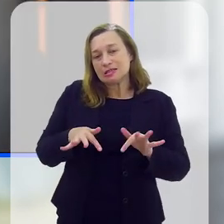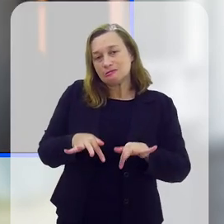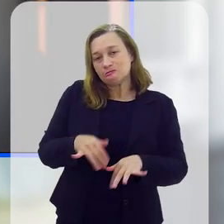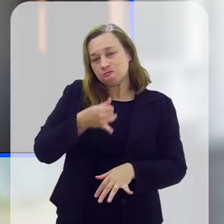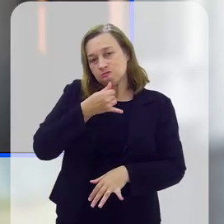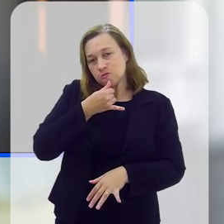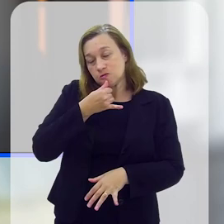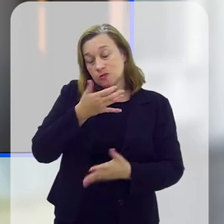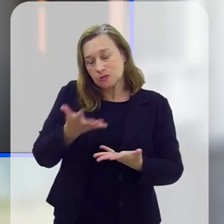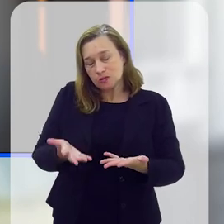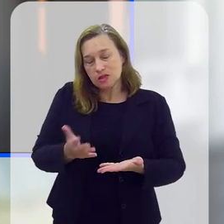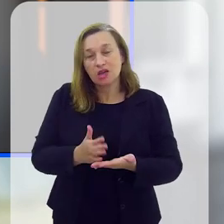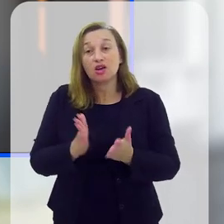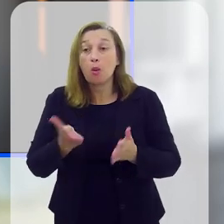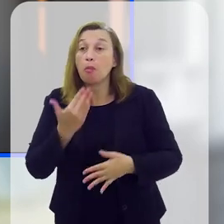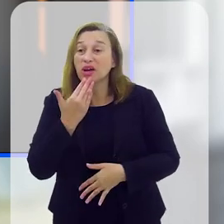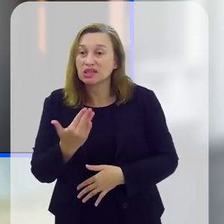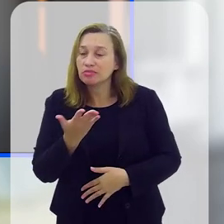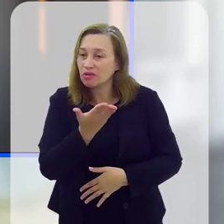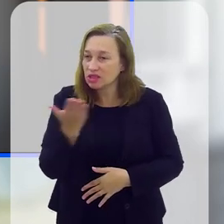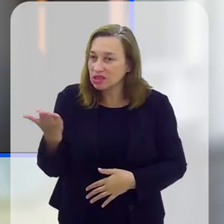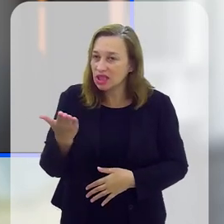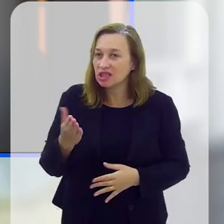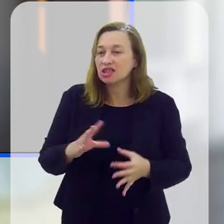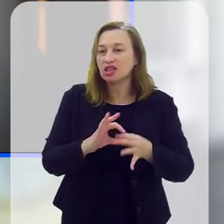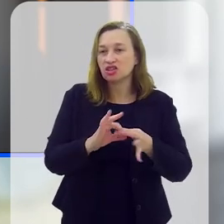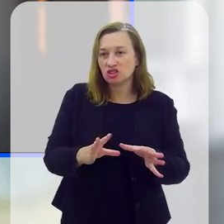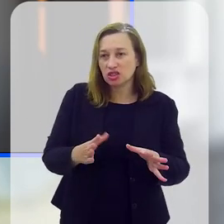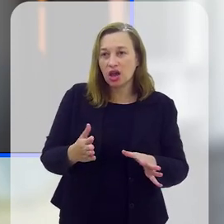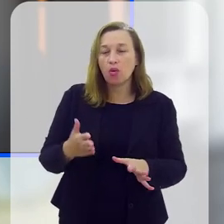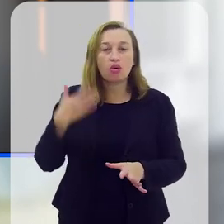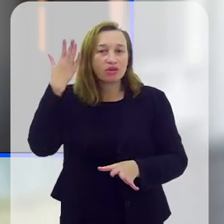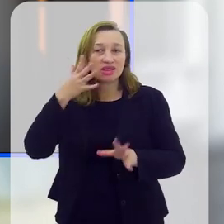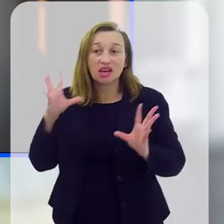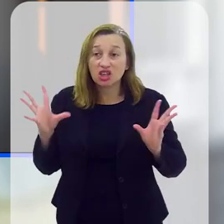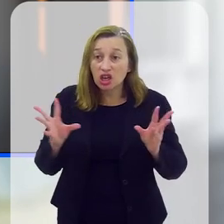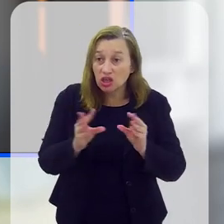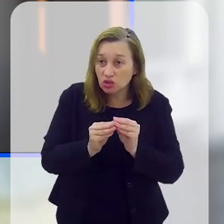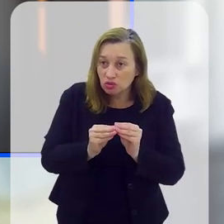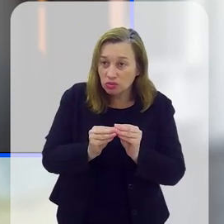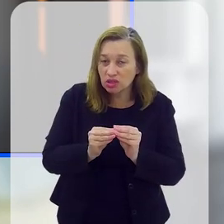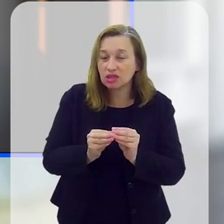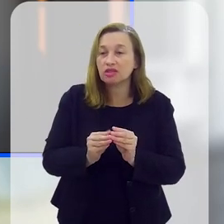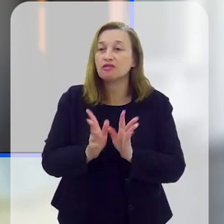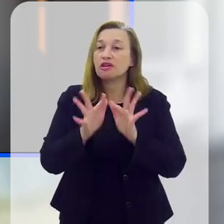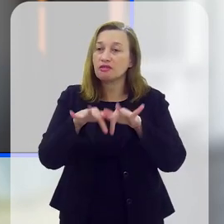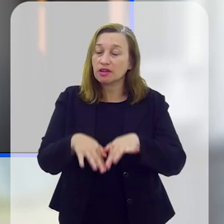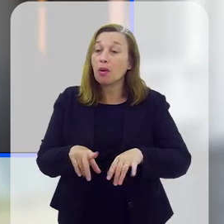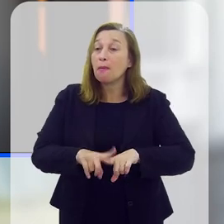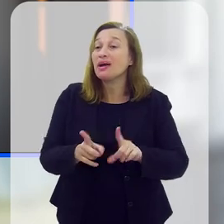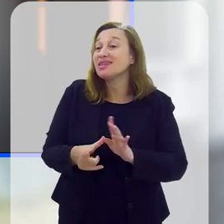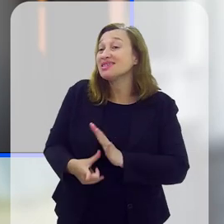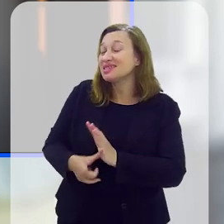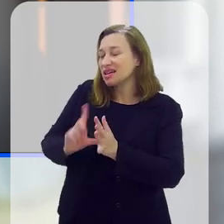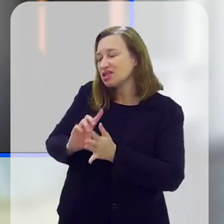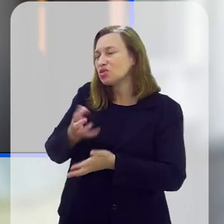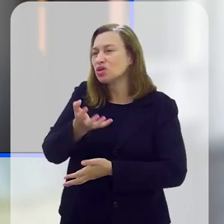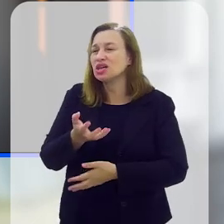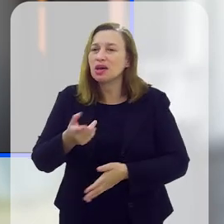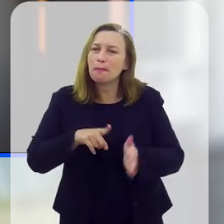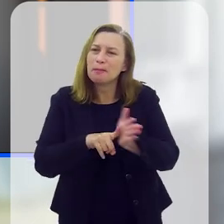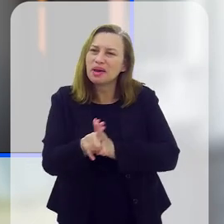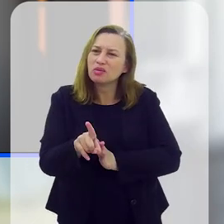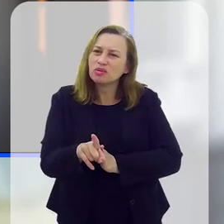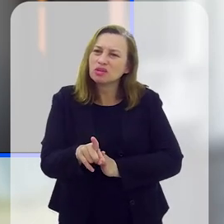O nosso programa, infelizmente, já está chegando ao fim, eu vou pedir até para vocês deixarem uma mensagem aí, resumidamente, né? De consideração final.